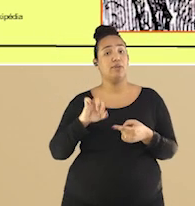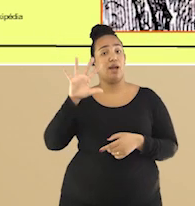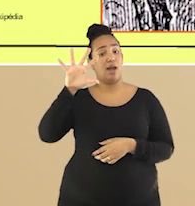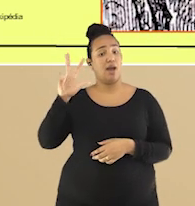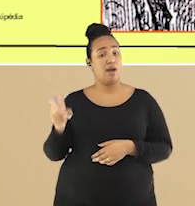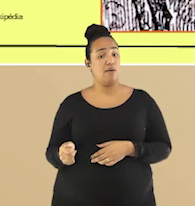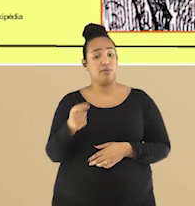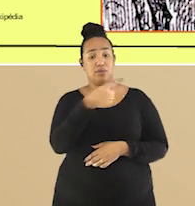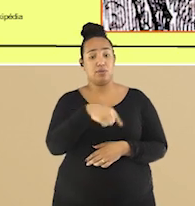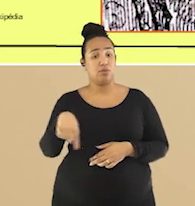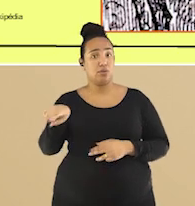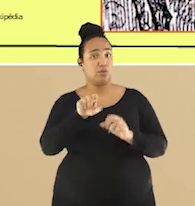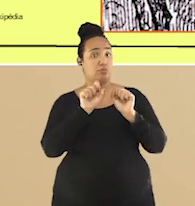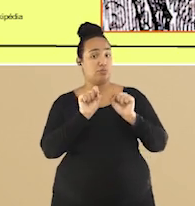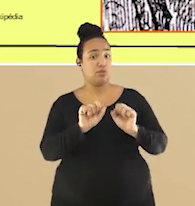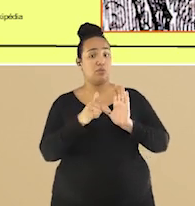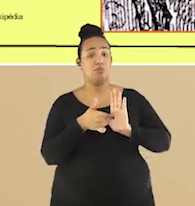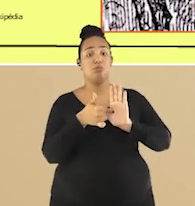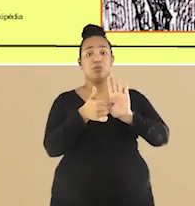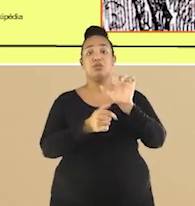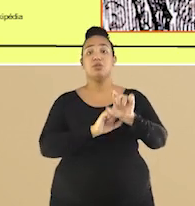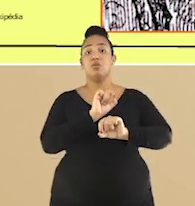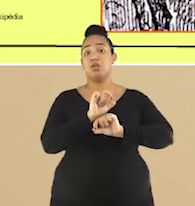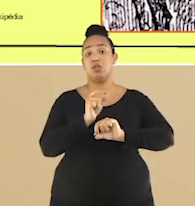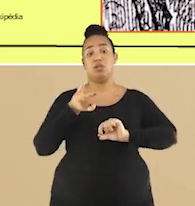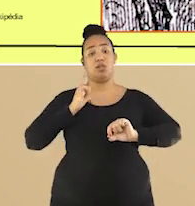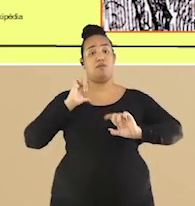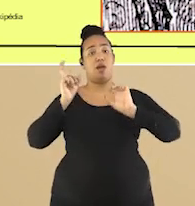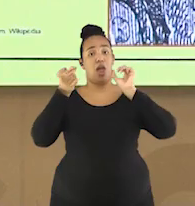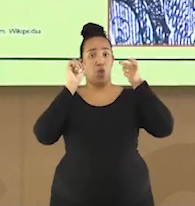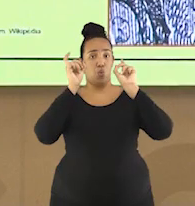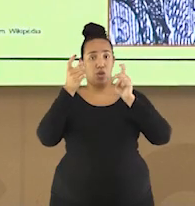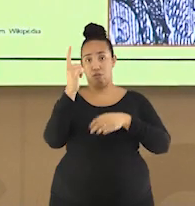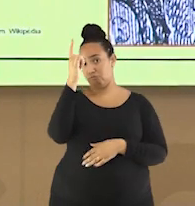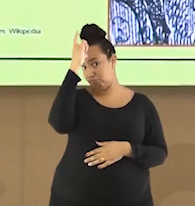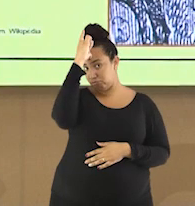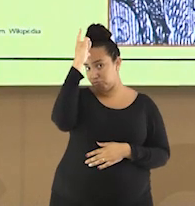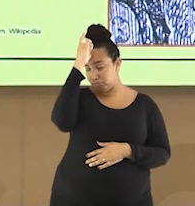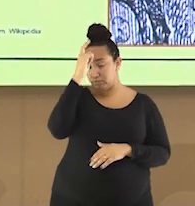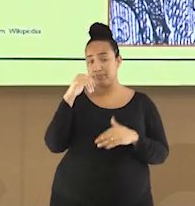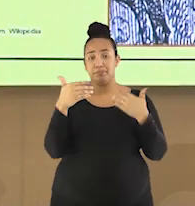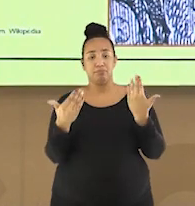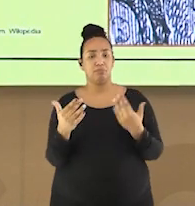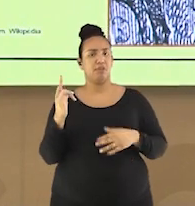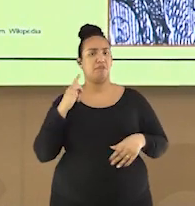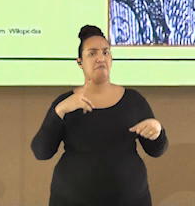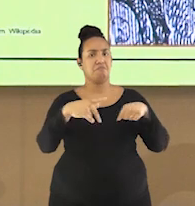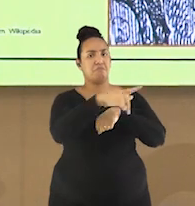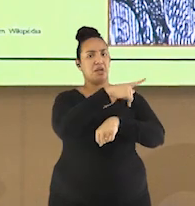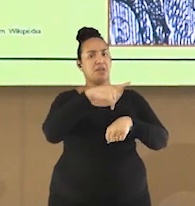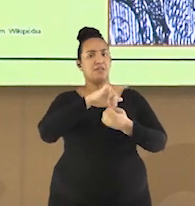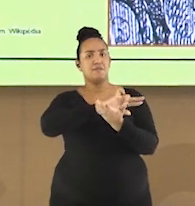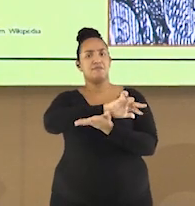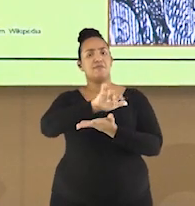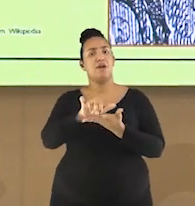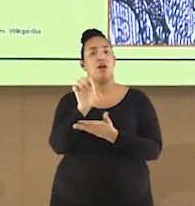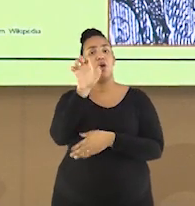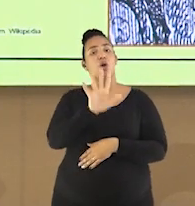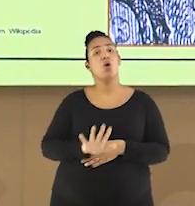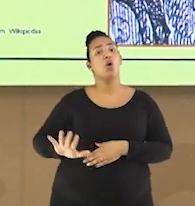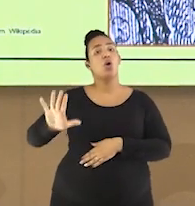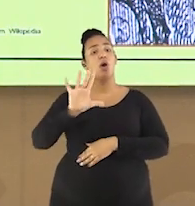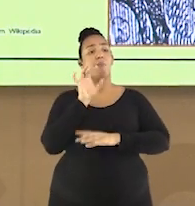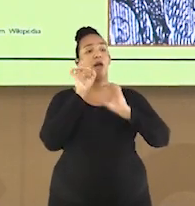ressacar a realização da Conferência de Berlim, na qual várias potências europeias reuniram-se com o objetivo